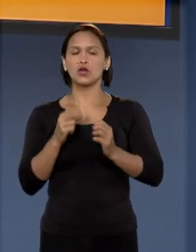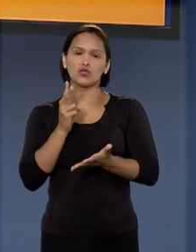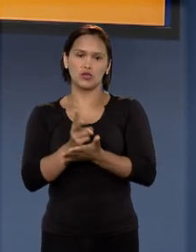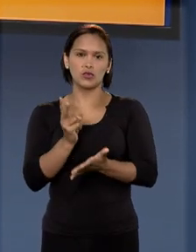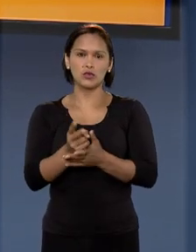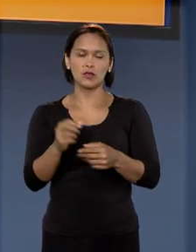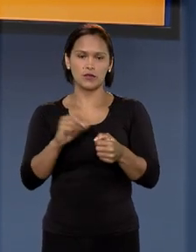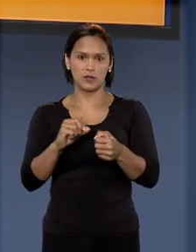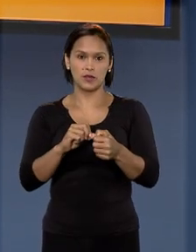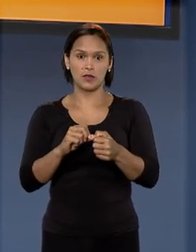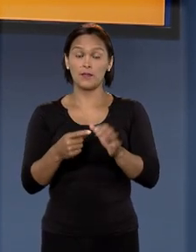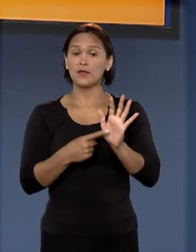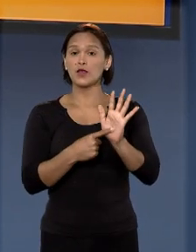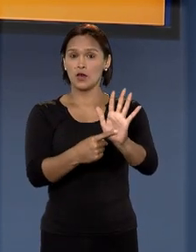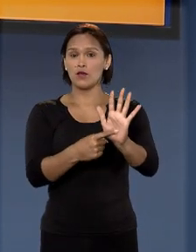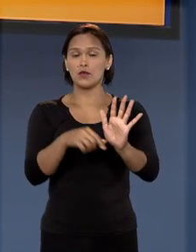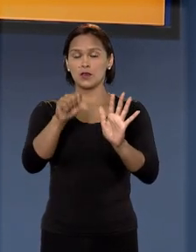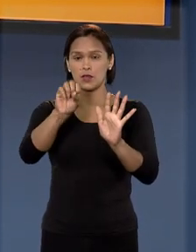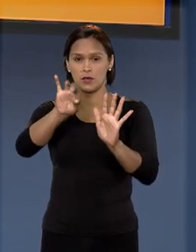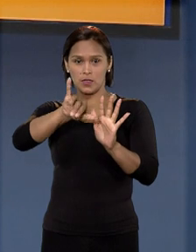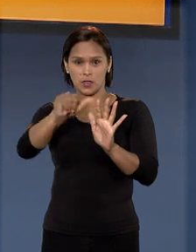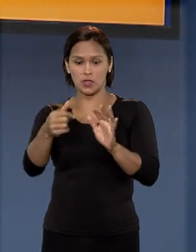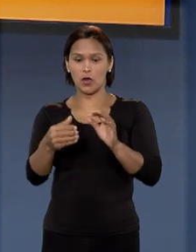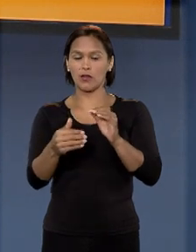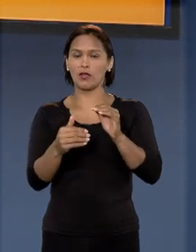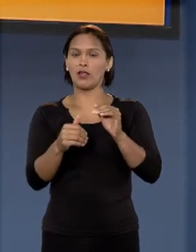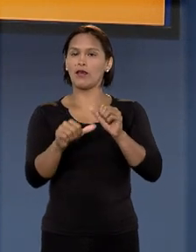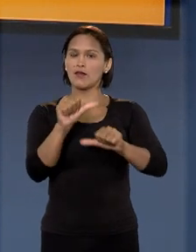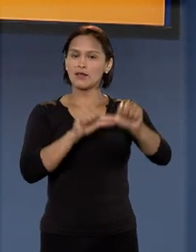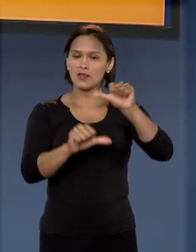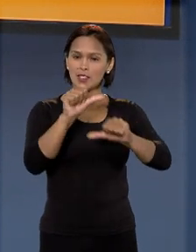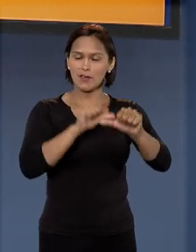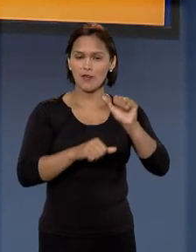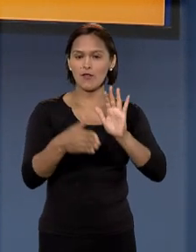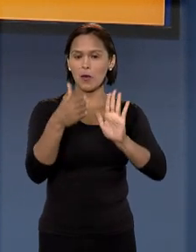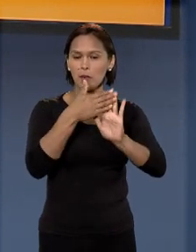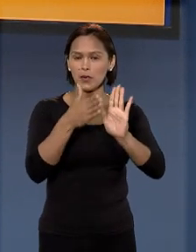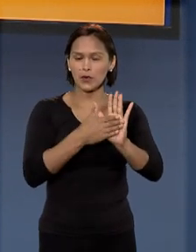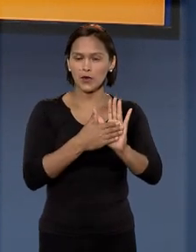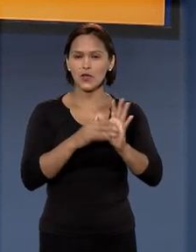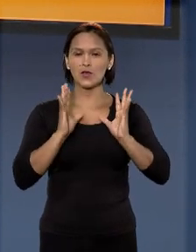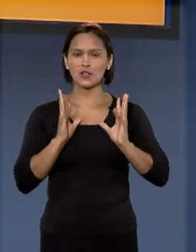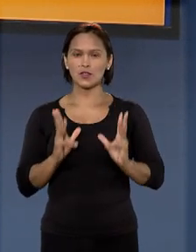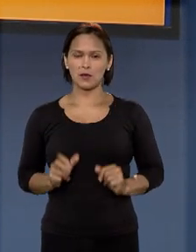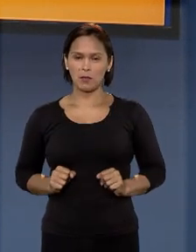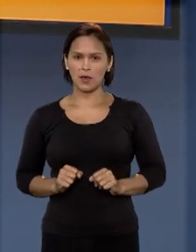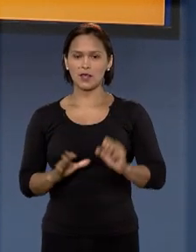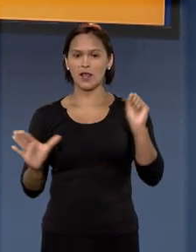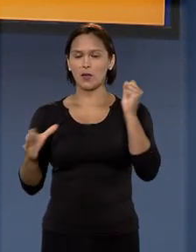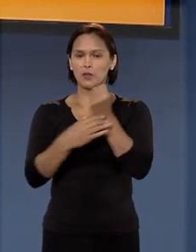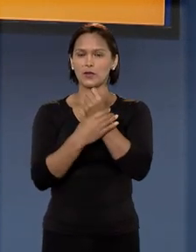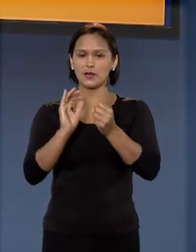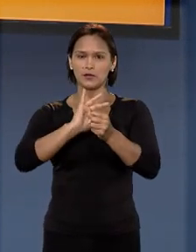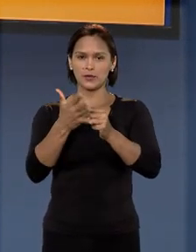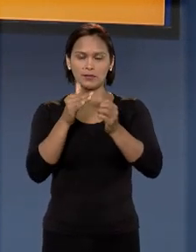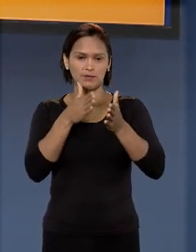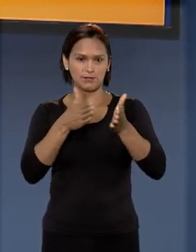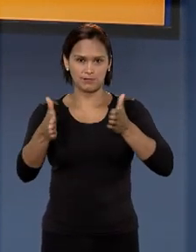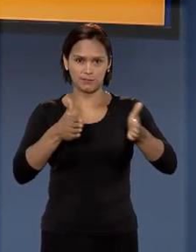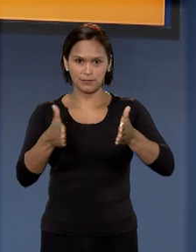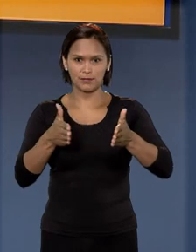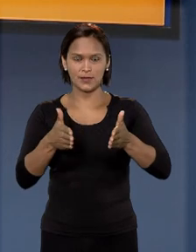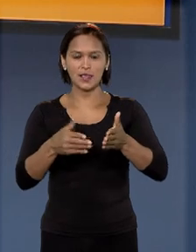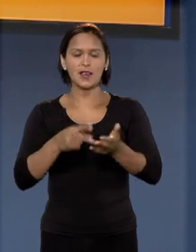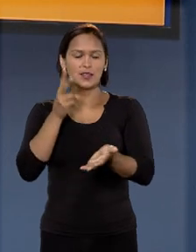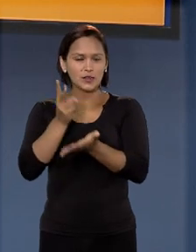tomadas. Eu vou te mostrar que o tribunal desenvolveu, inclusive, um protocolo sanitário de medidas de prevenção ao coronavírus